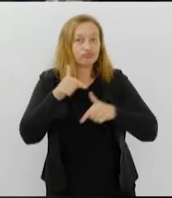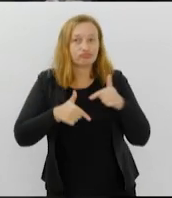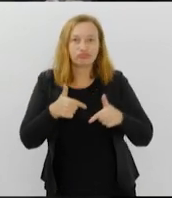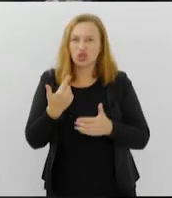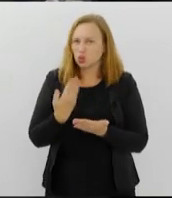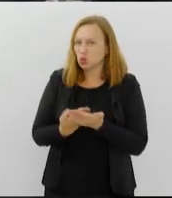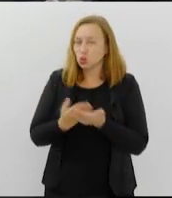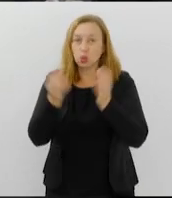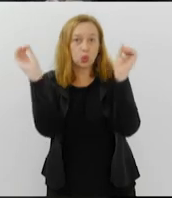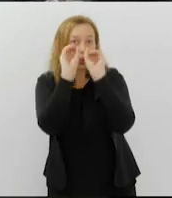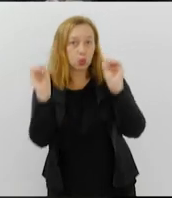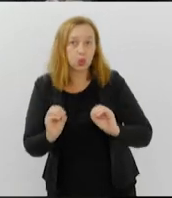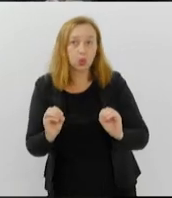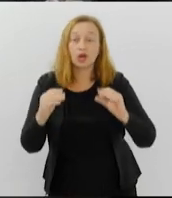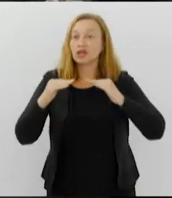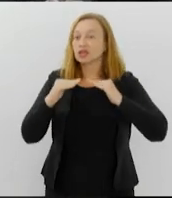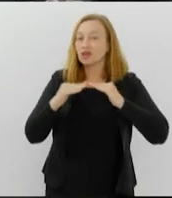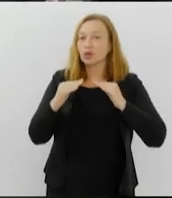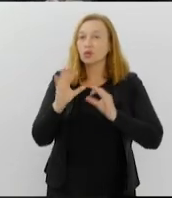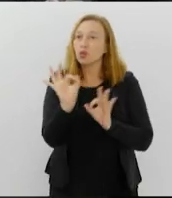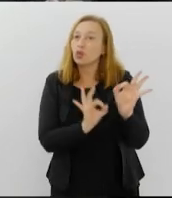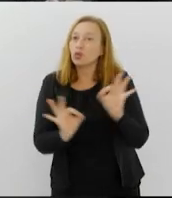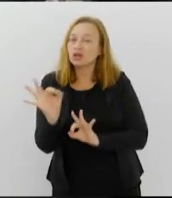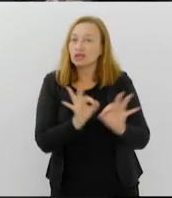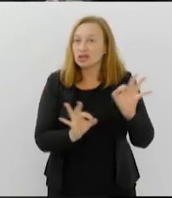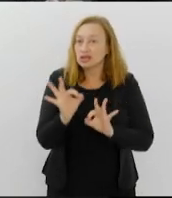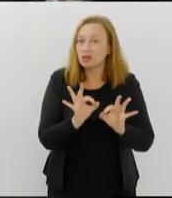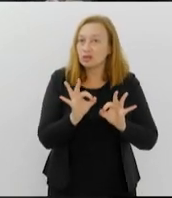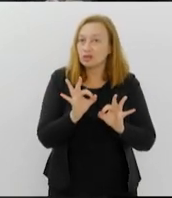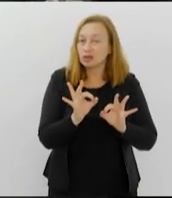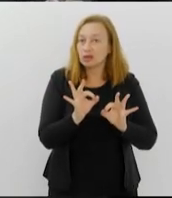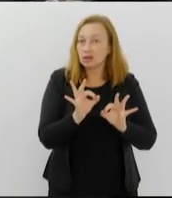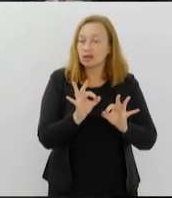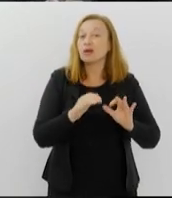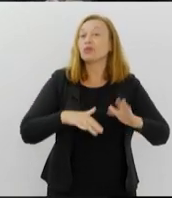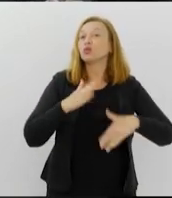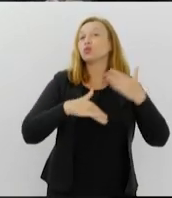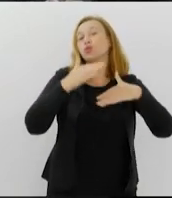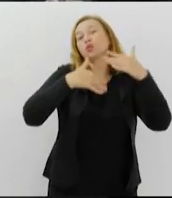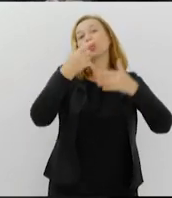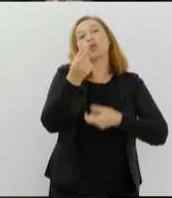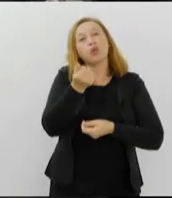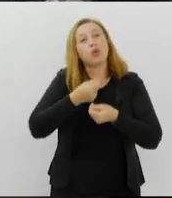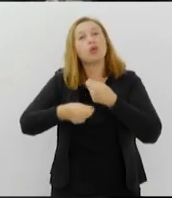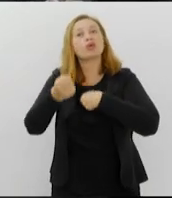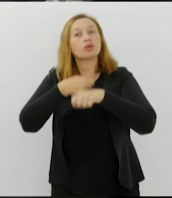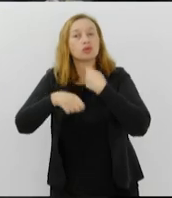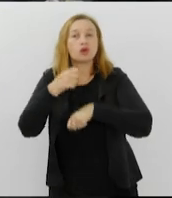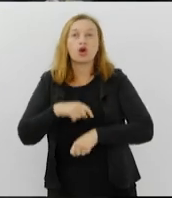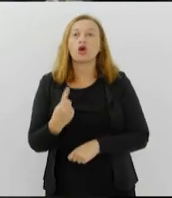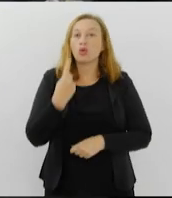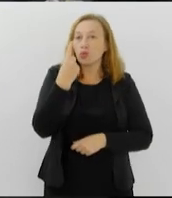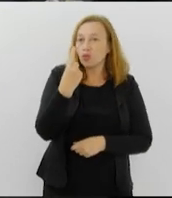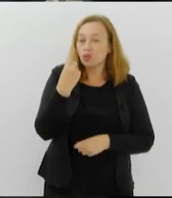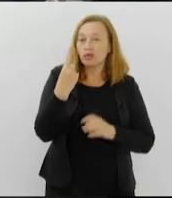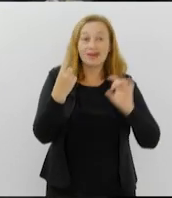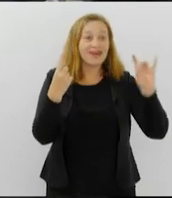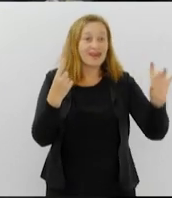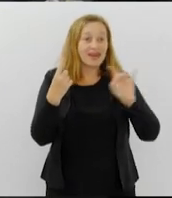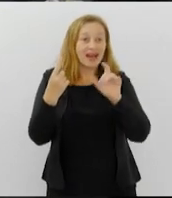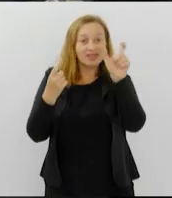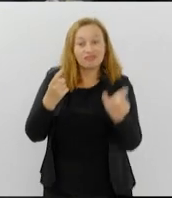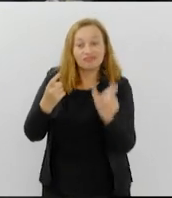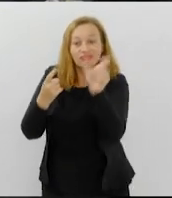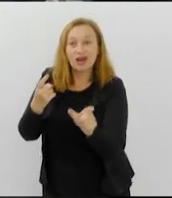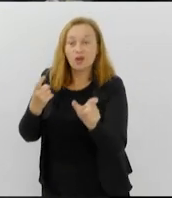estudam. De acordo com a Organização para a Cooperação e Desenvolvimento Econômico, um em cada quatro jovens